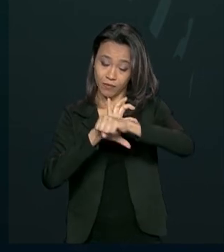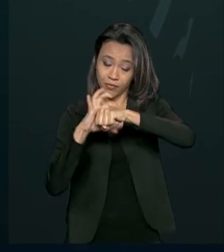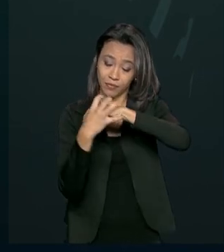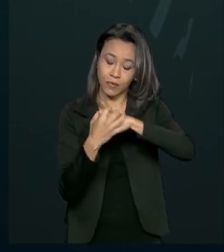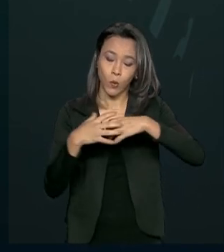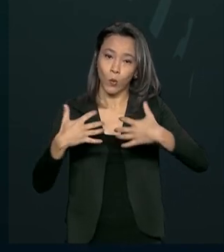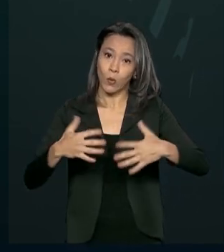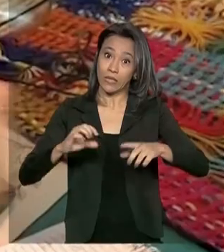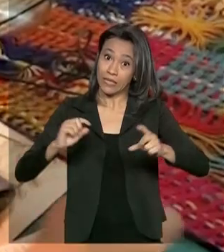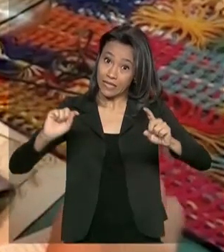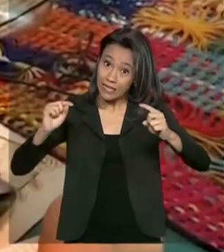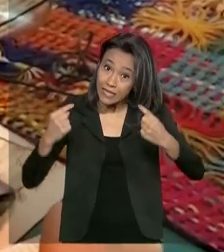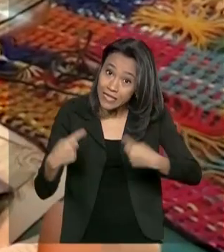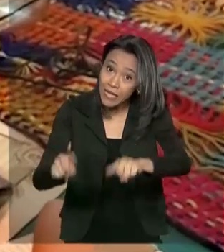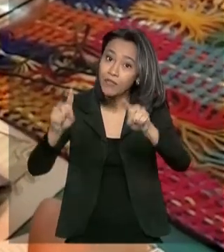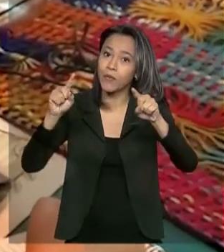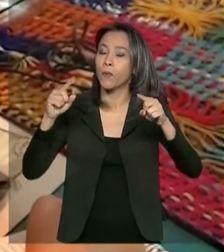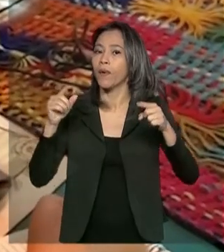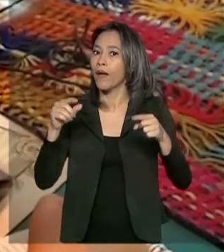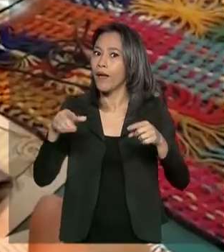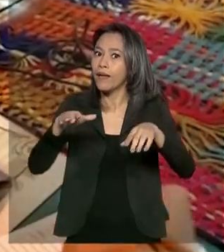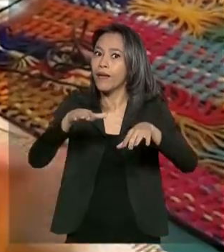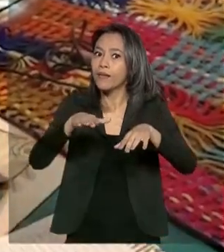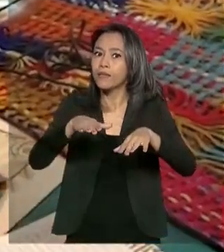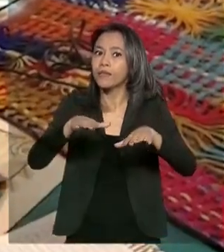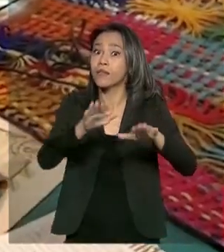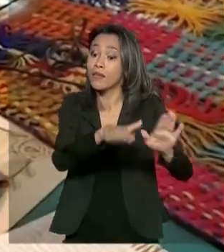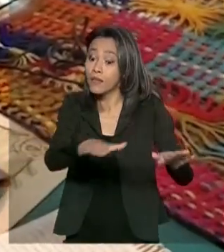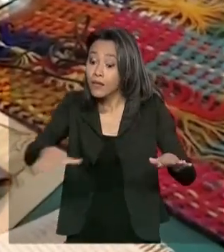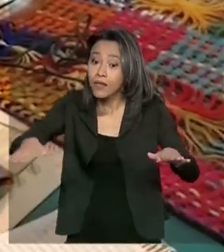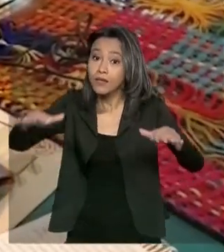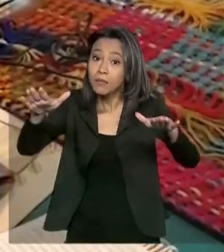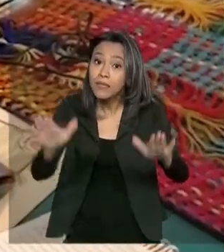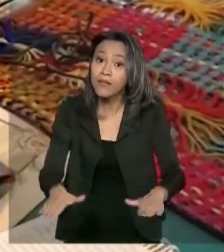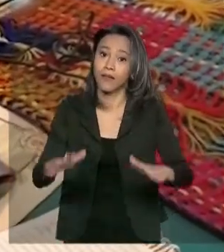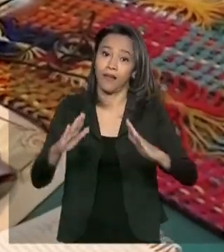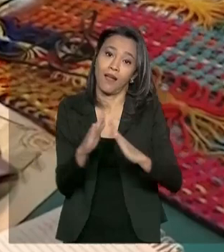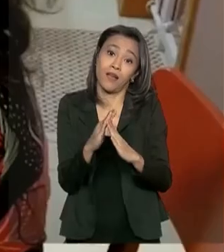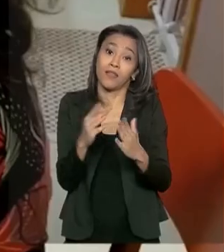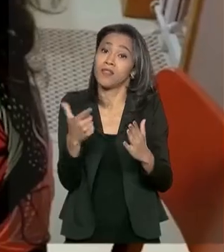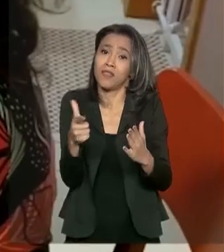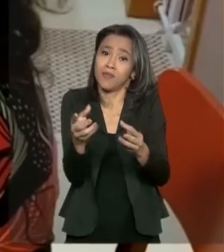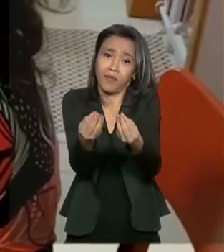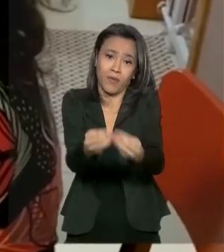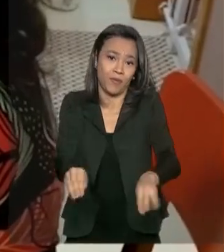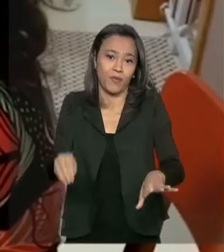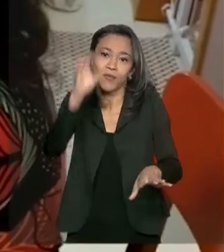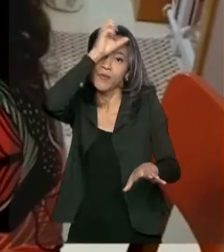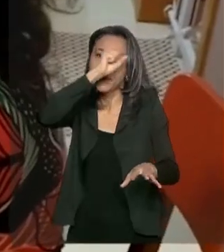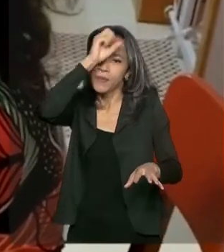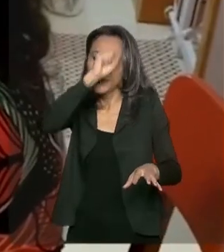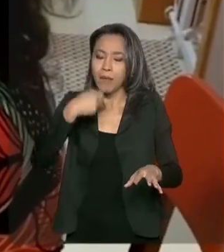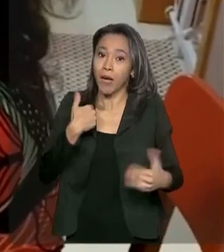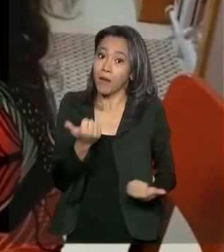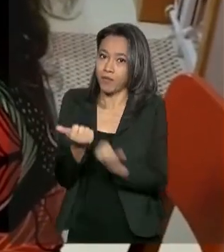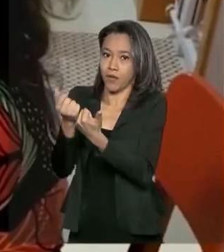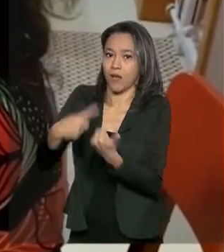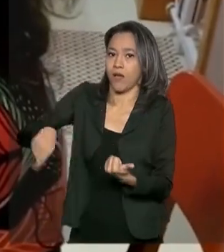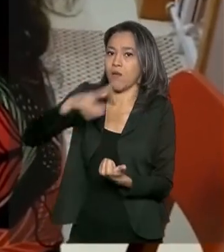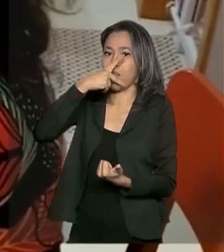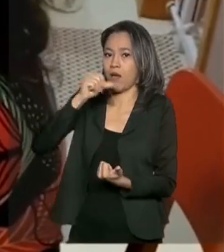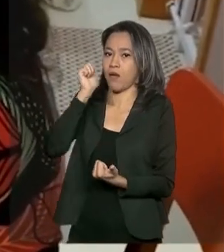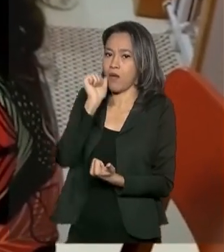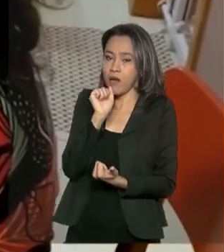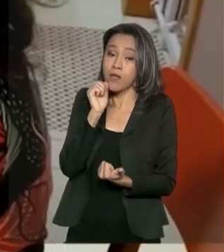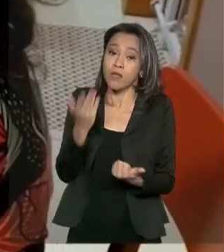o desafio é manter as crianças em casa sem prejudicar o aprendizado. Para ajudar os pais nessa tarefa, o